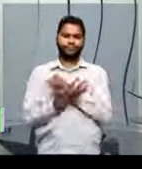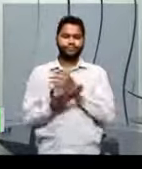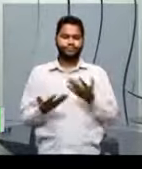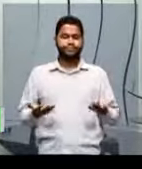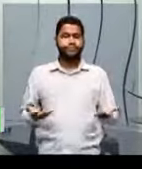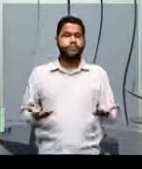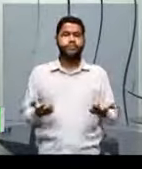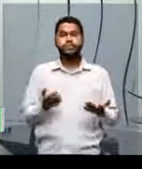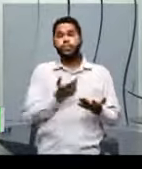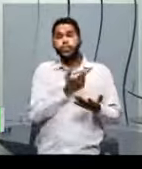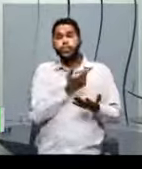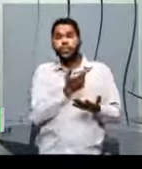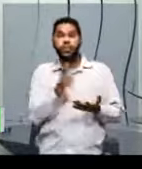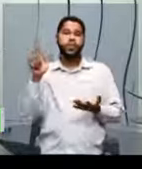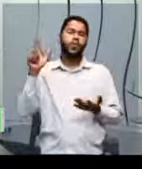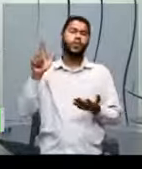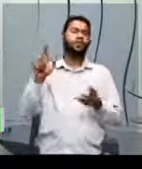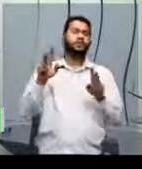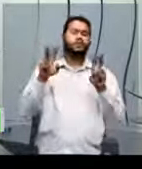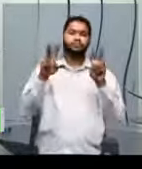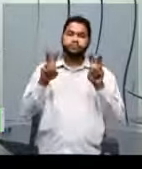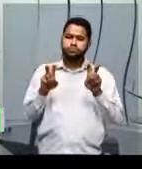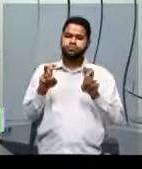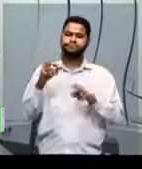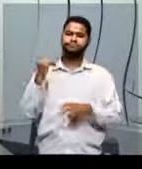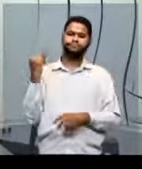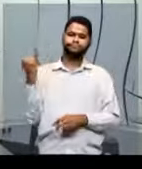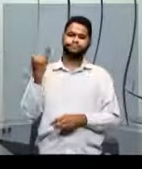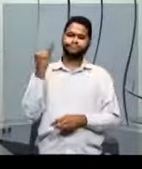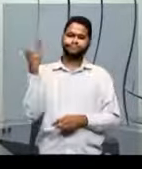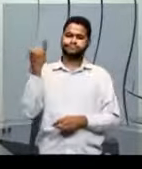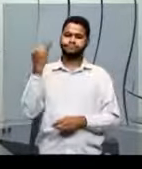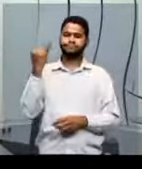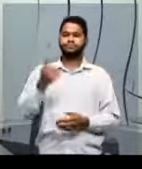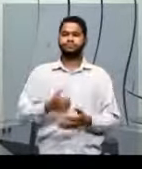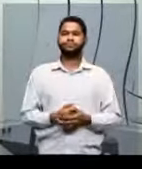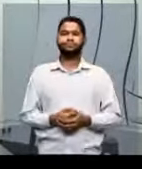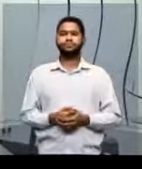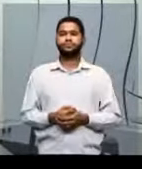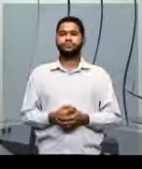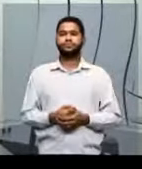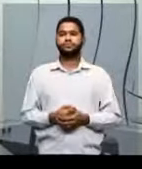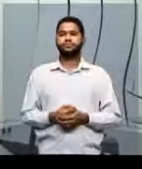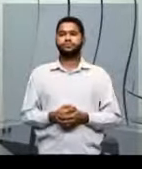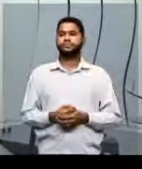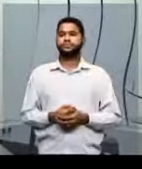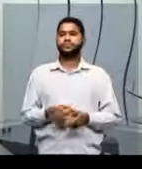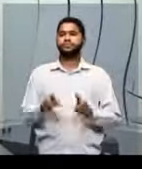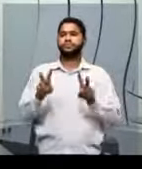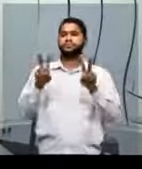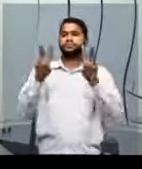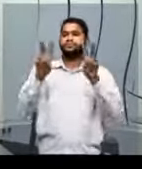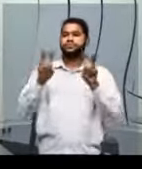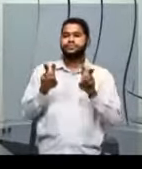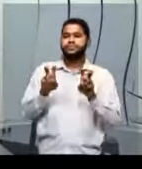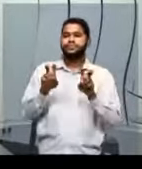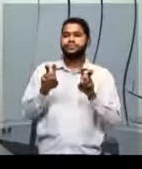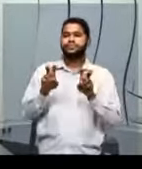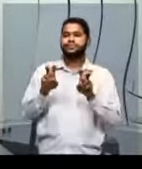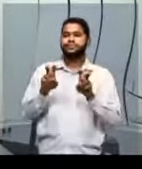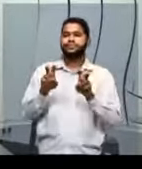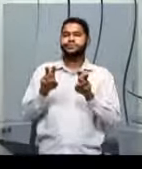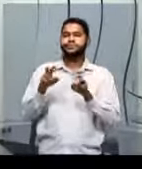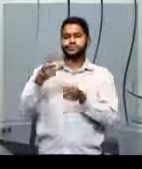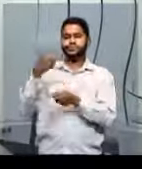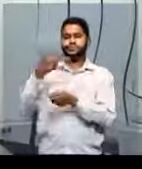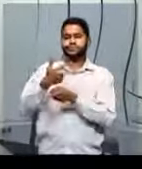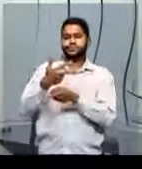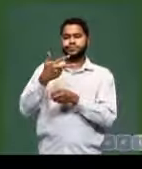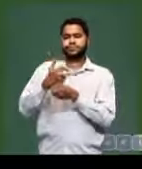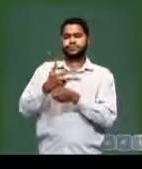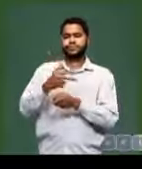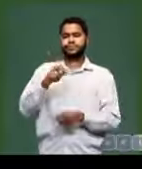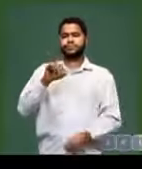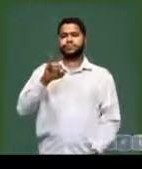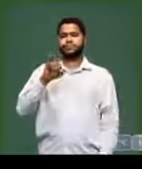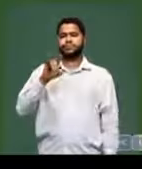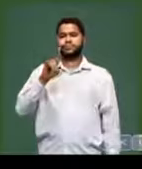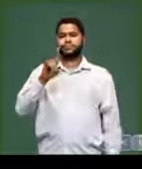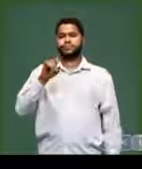Um outro tema que eu acho que é muito importante. Alguma coisa relacionada aos idosos.